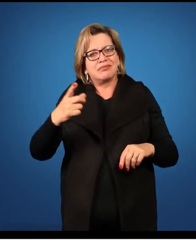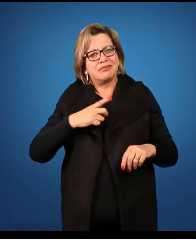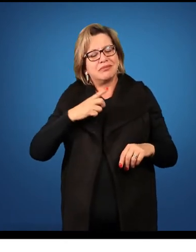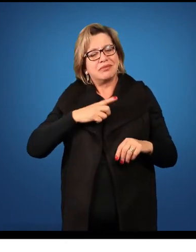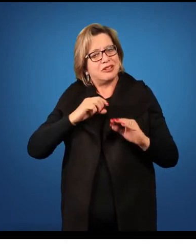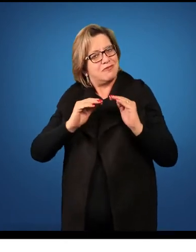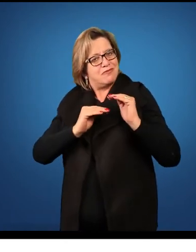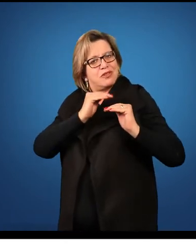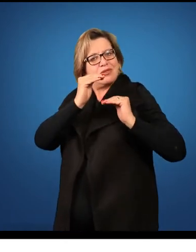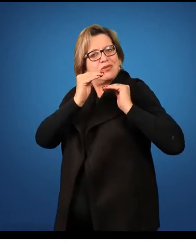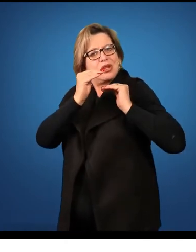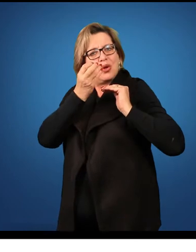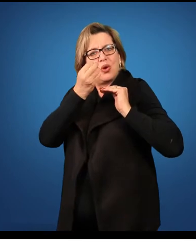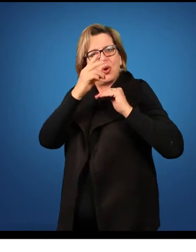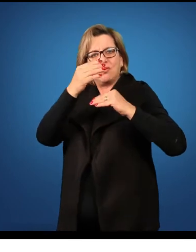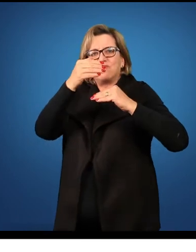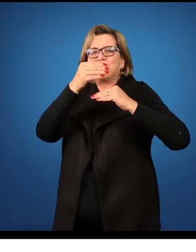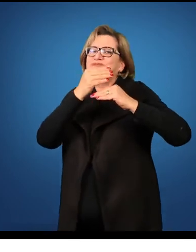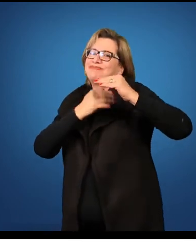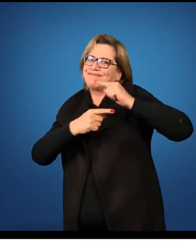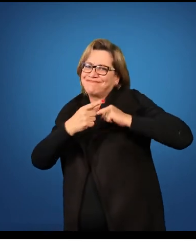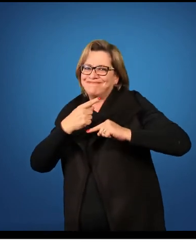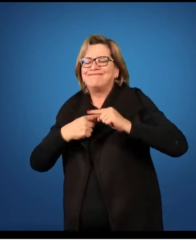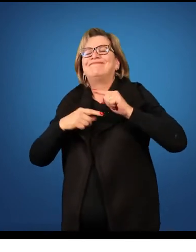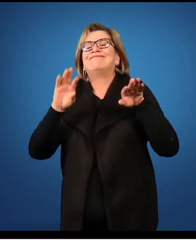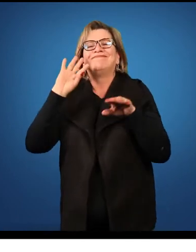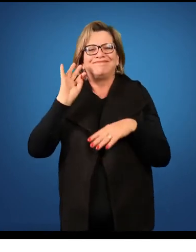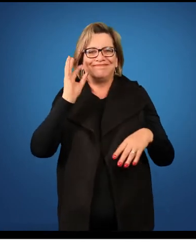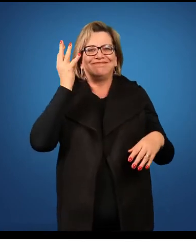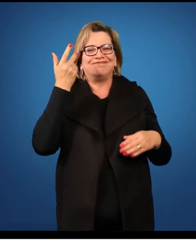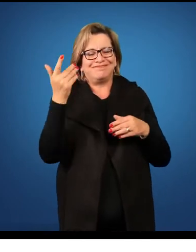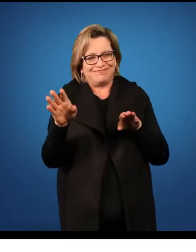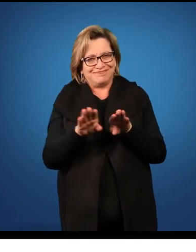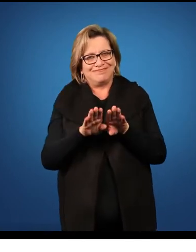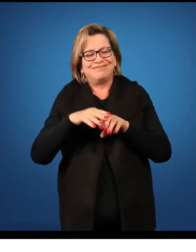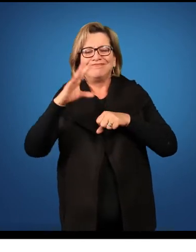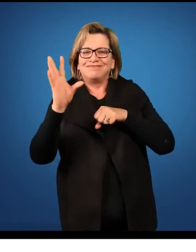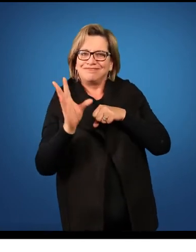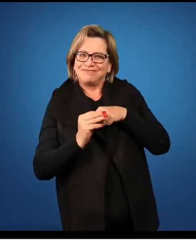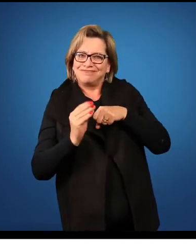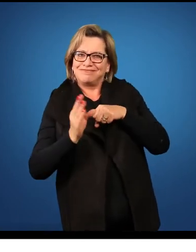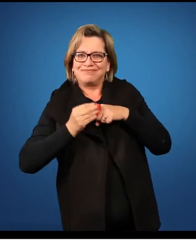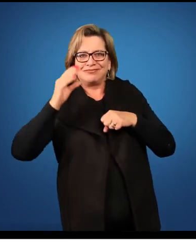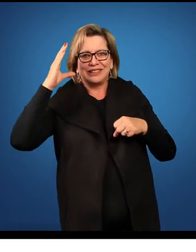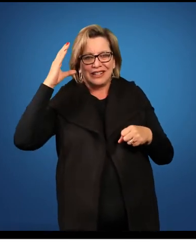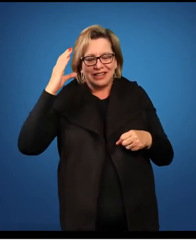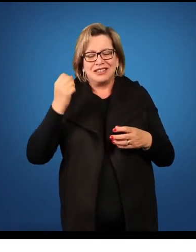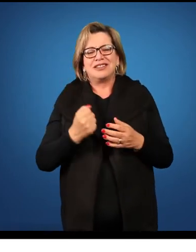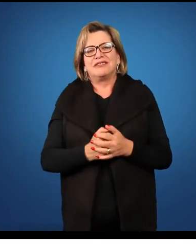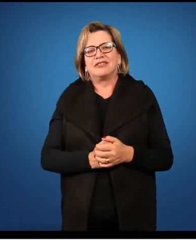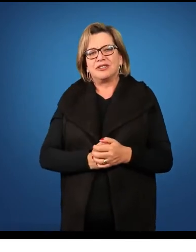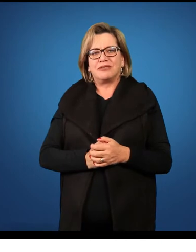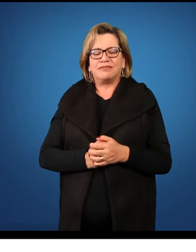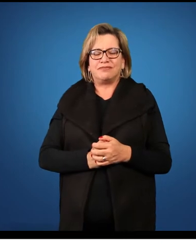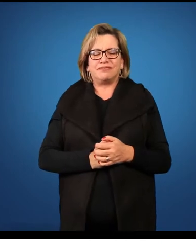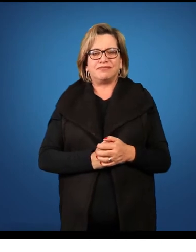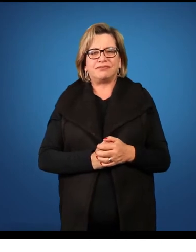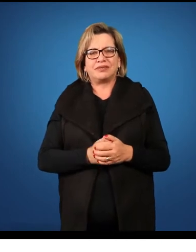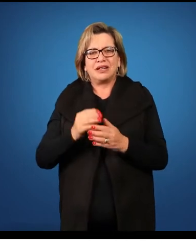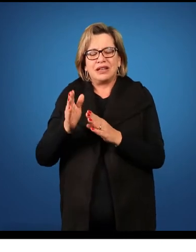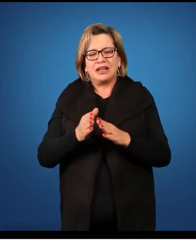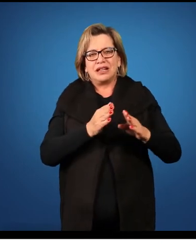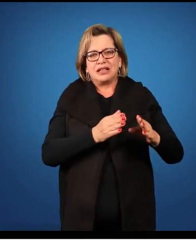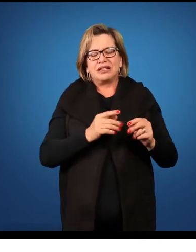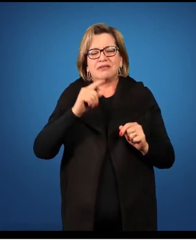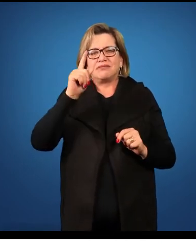determinado avanço, ou, muitas vezes, até um retrocesso do conhecimento científico, como aconteceu ao longo do tempo. Então,